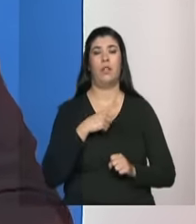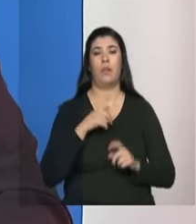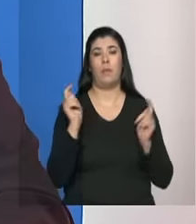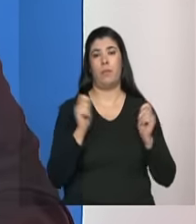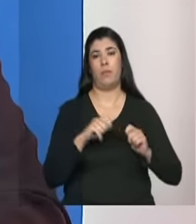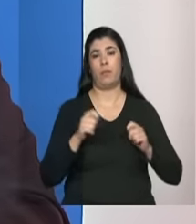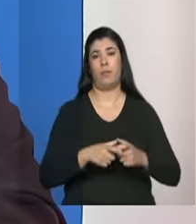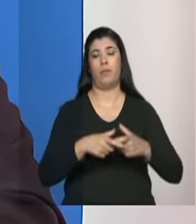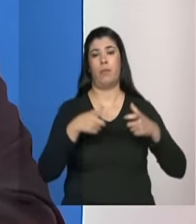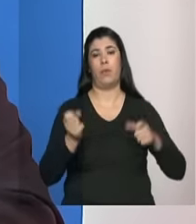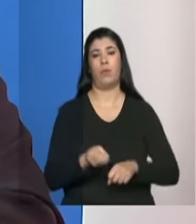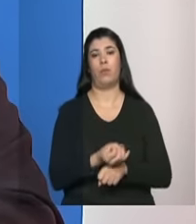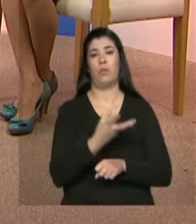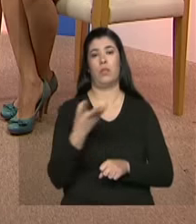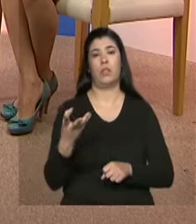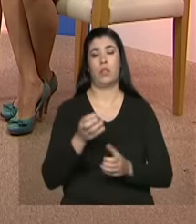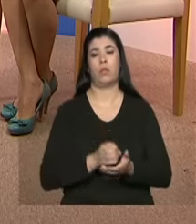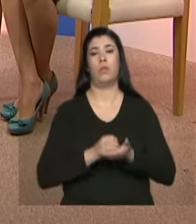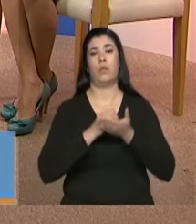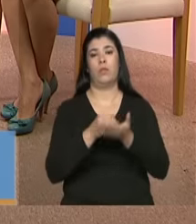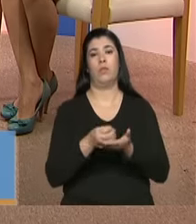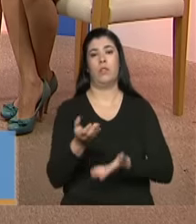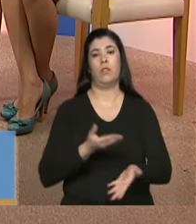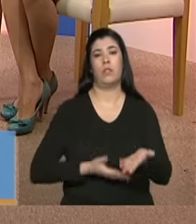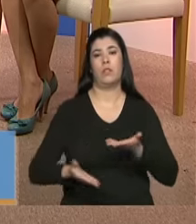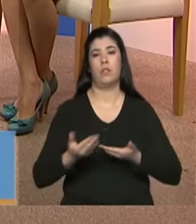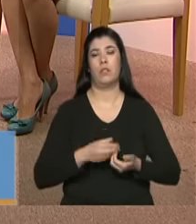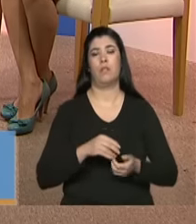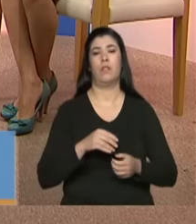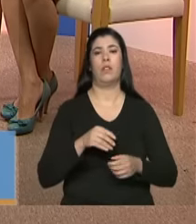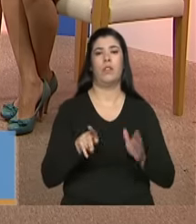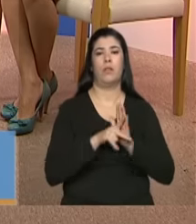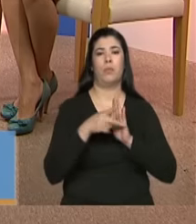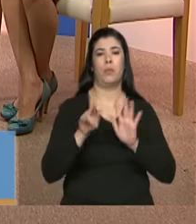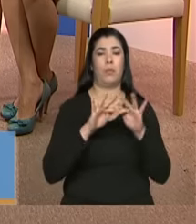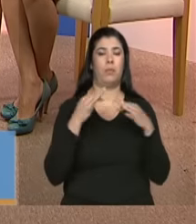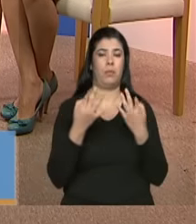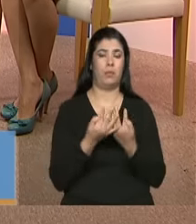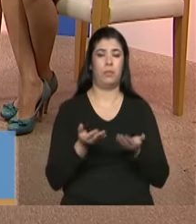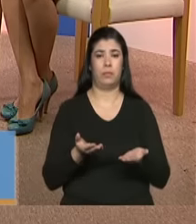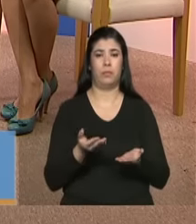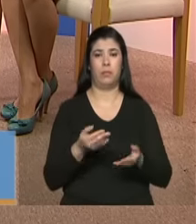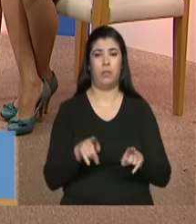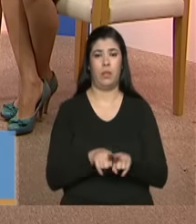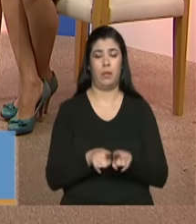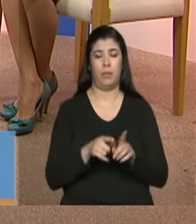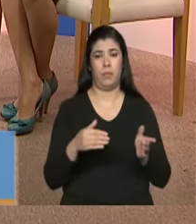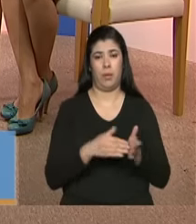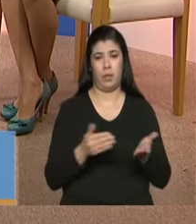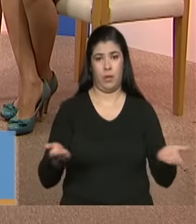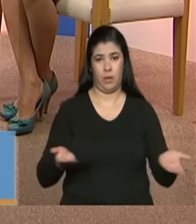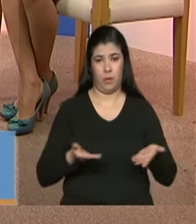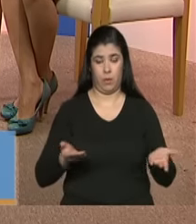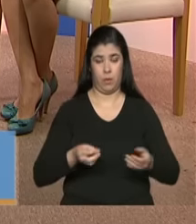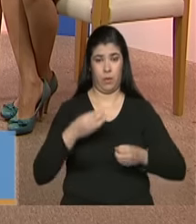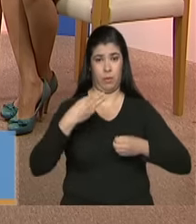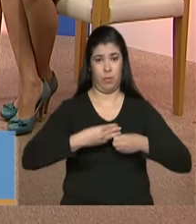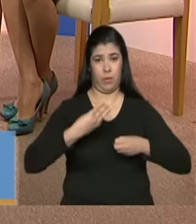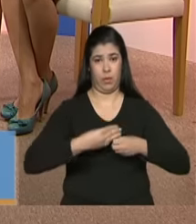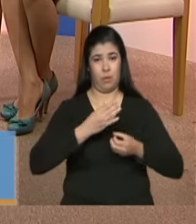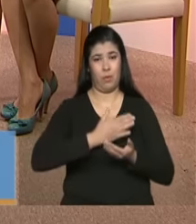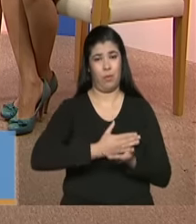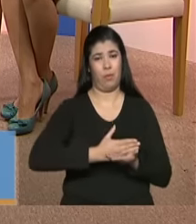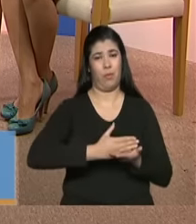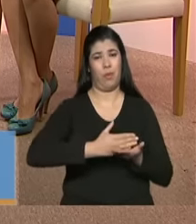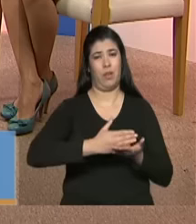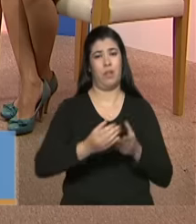dentro de um conjunto maior de ofertas de serviços de adultos e famílias e que agora então os municípios estão no estágio de implantação desse